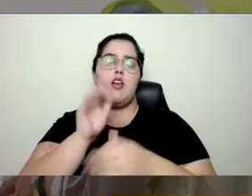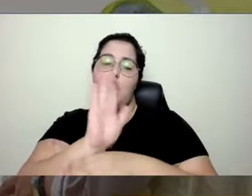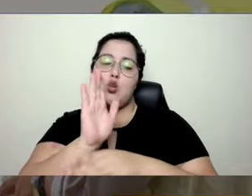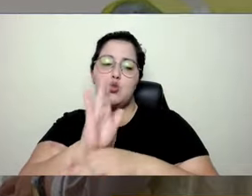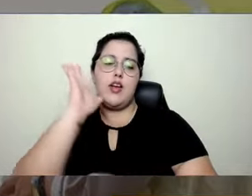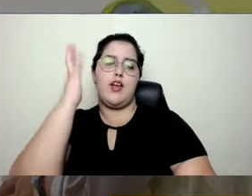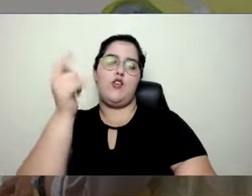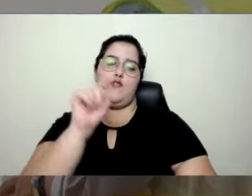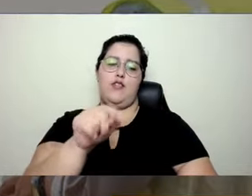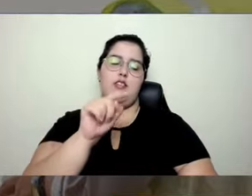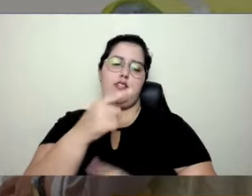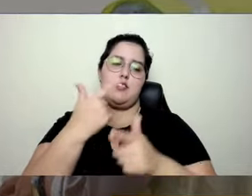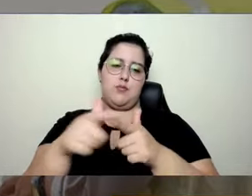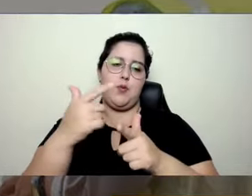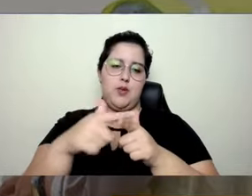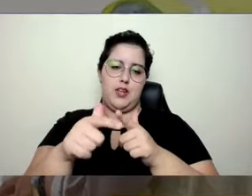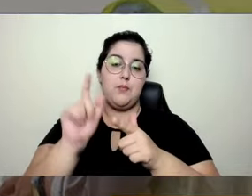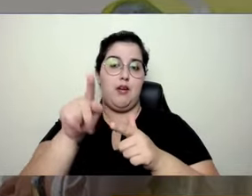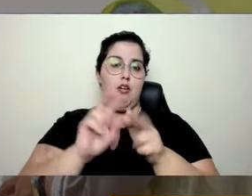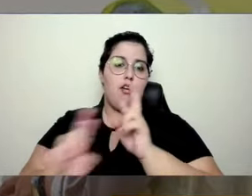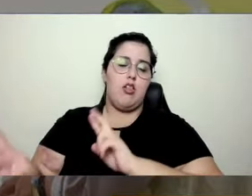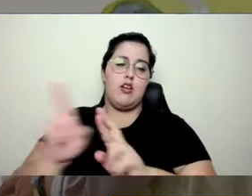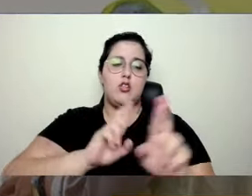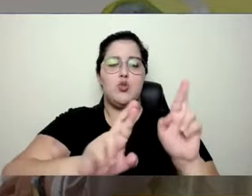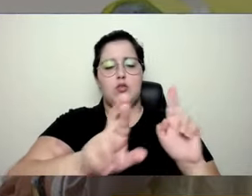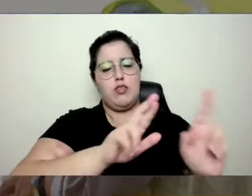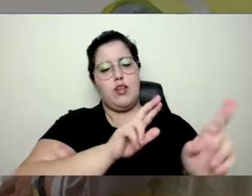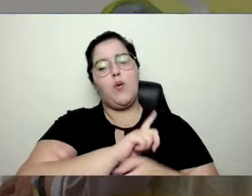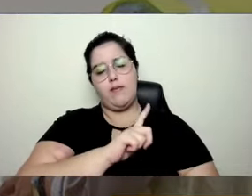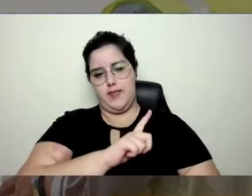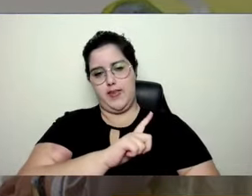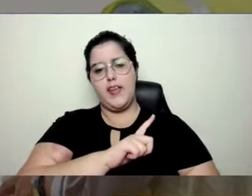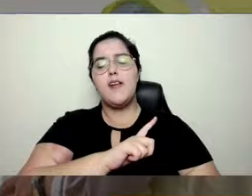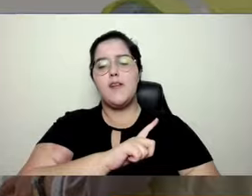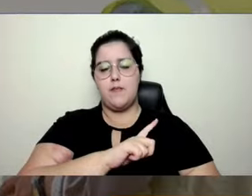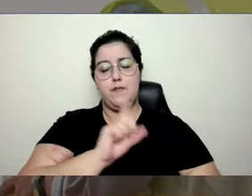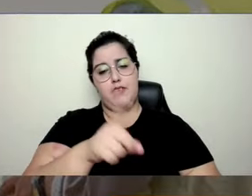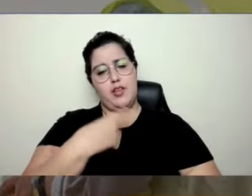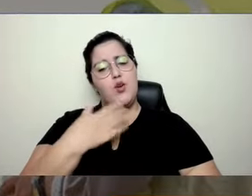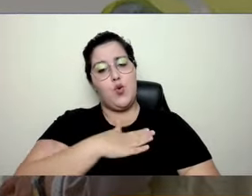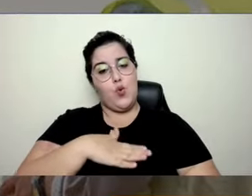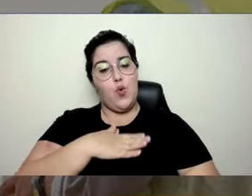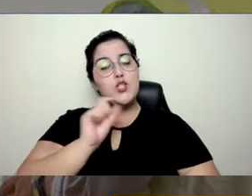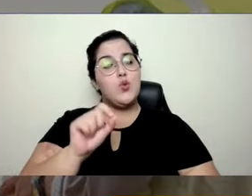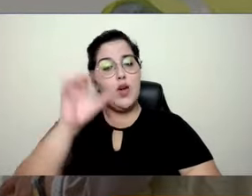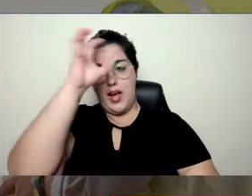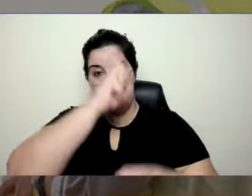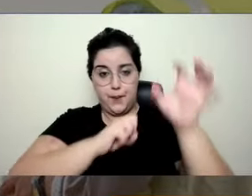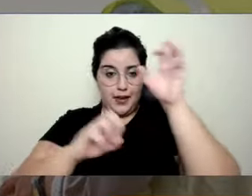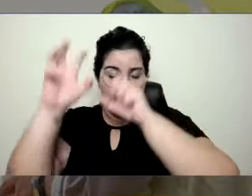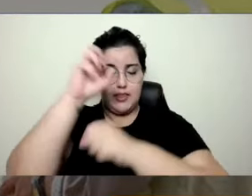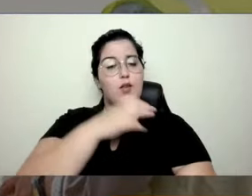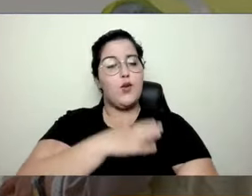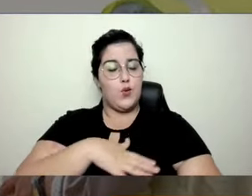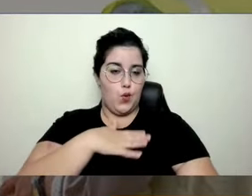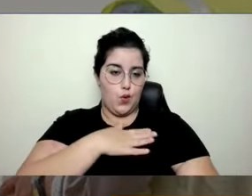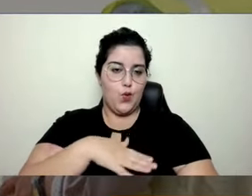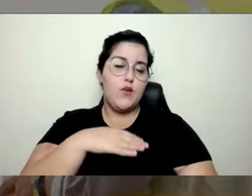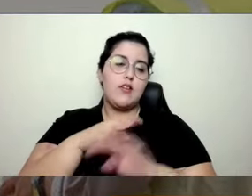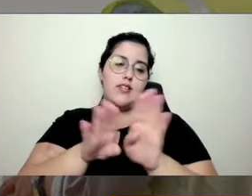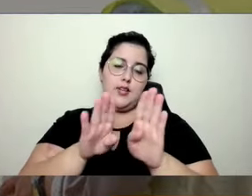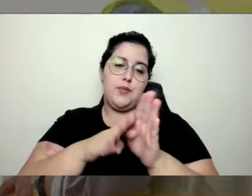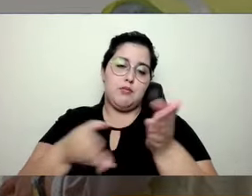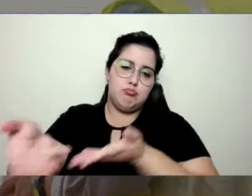O ser humano é um ser relacional, a gente se relaciona, a gente gosta de aprender, a gente gosta de aprender entre pares.